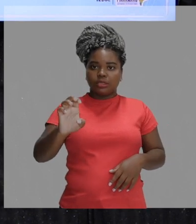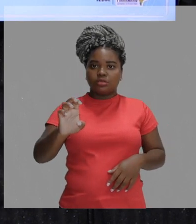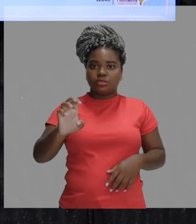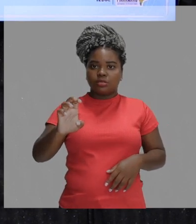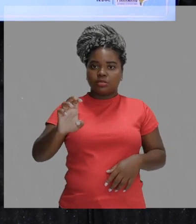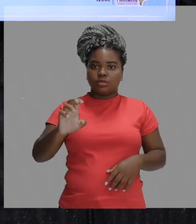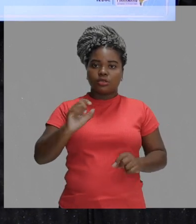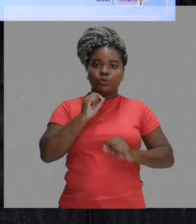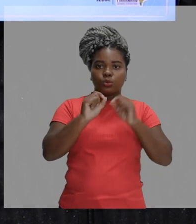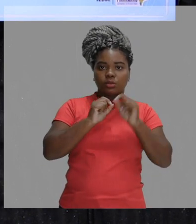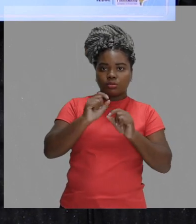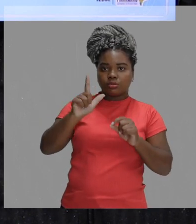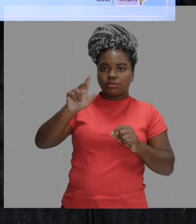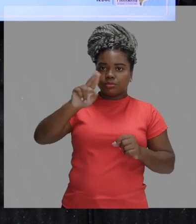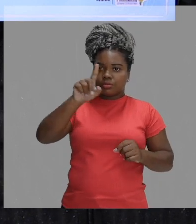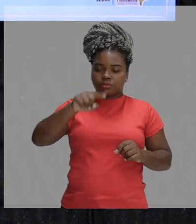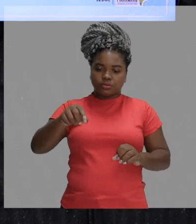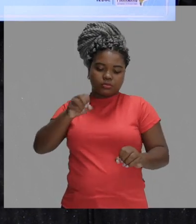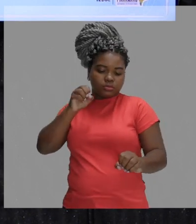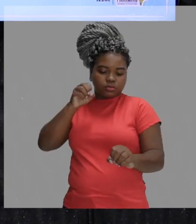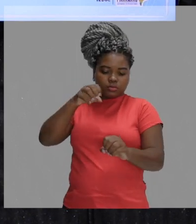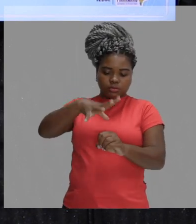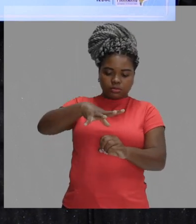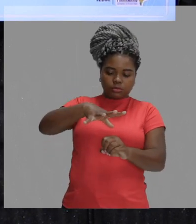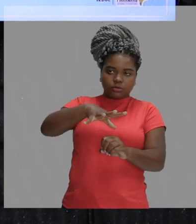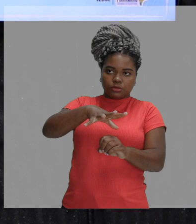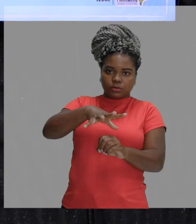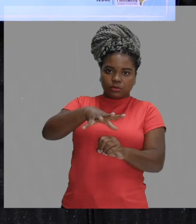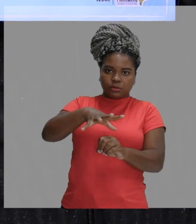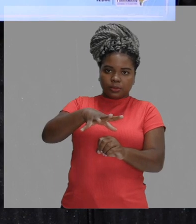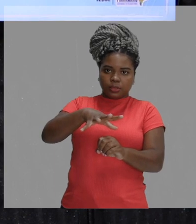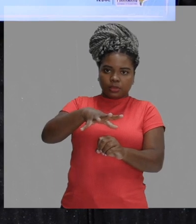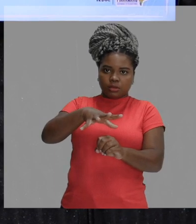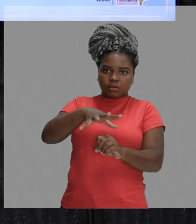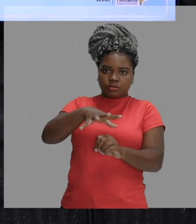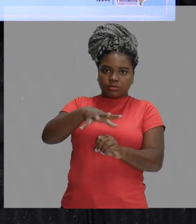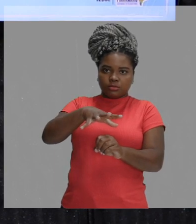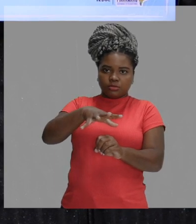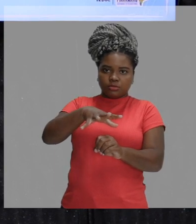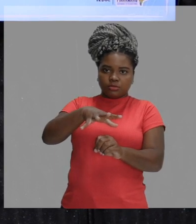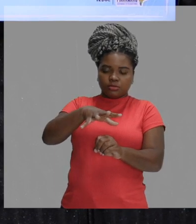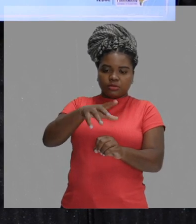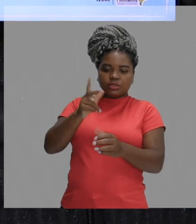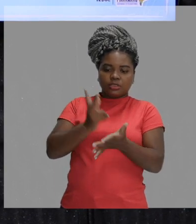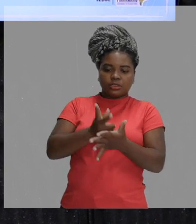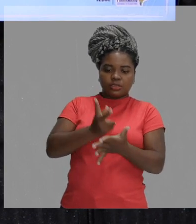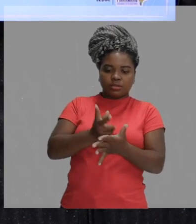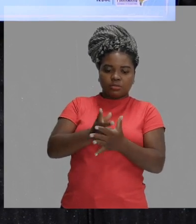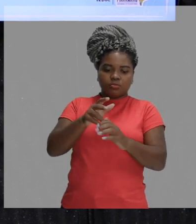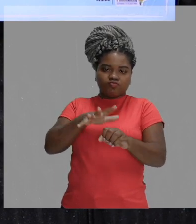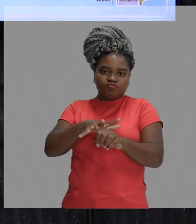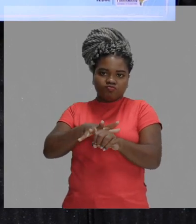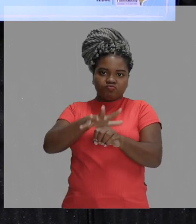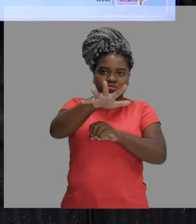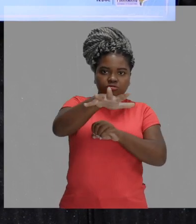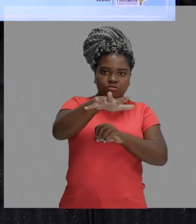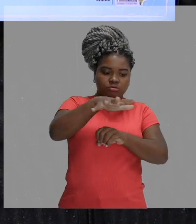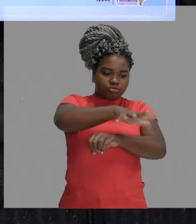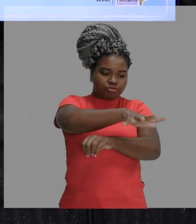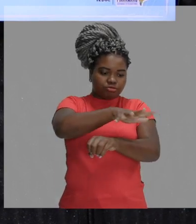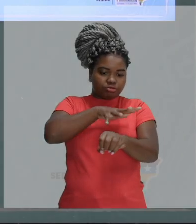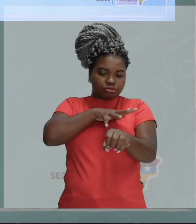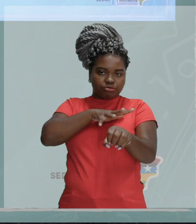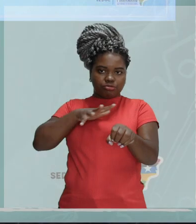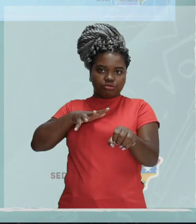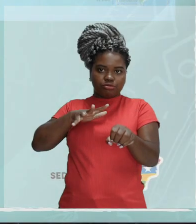que haja uma resistência à propagação dessa luz. Ela sempre vai se propagar em linha reta. Ok? Então, nós temos